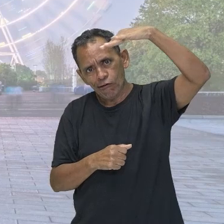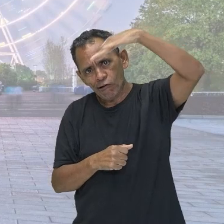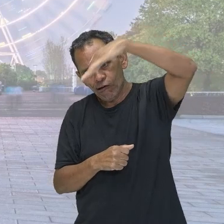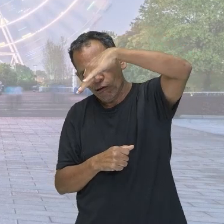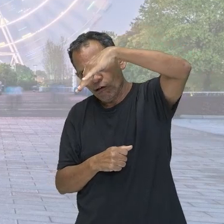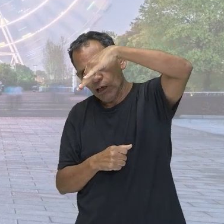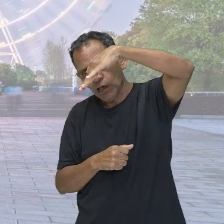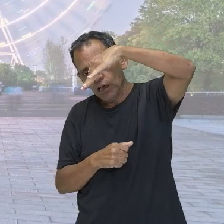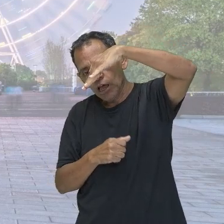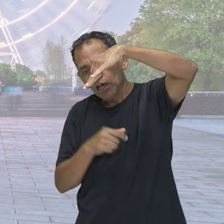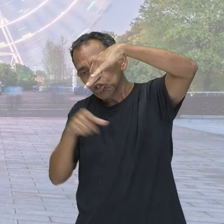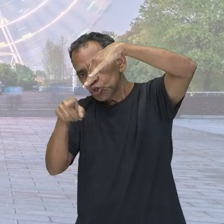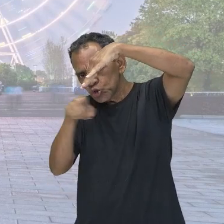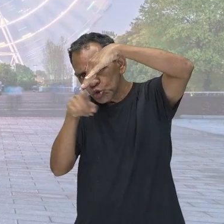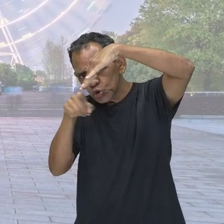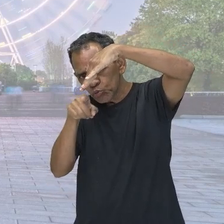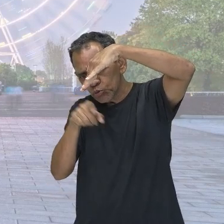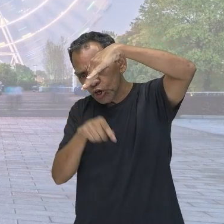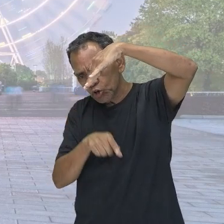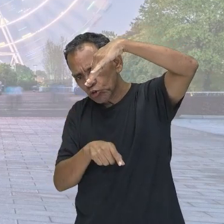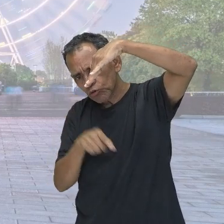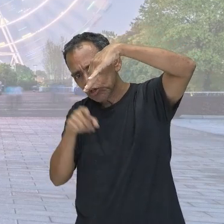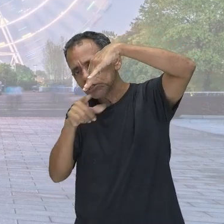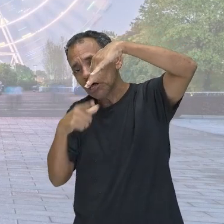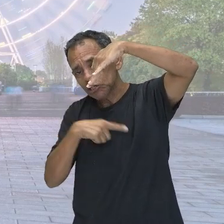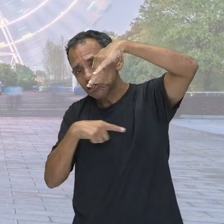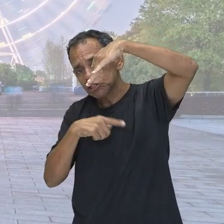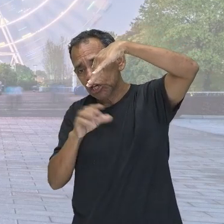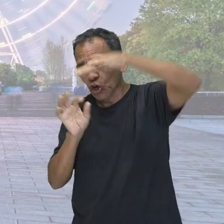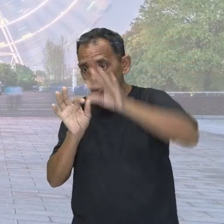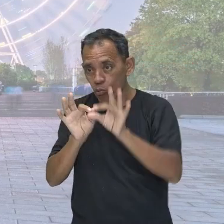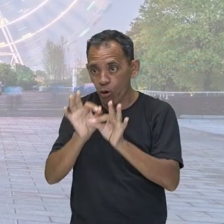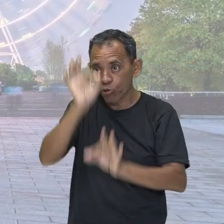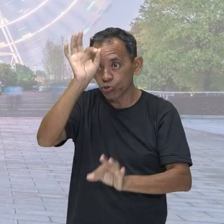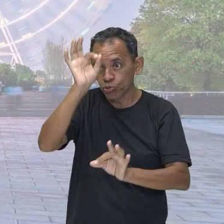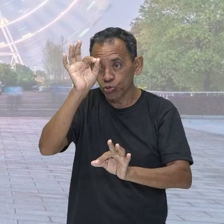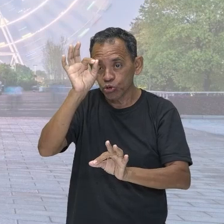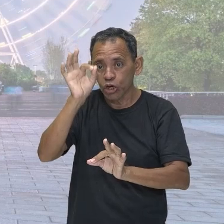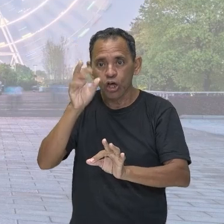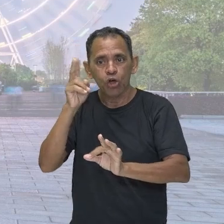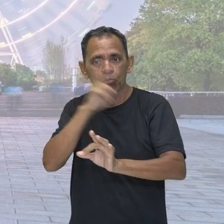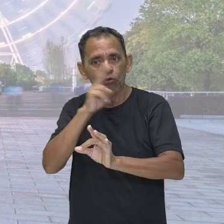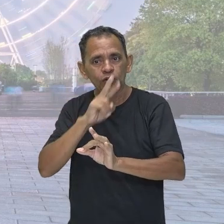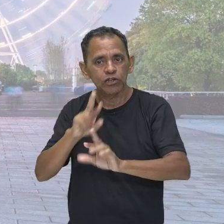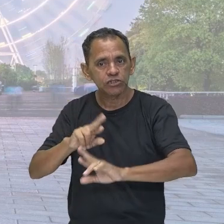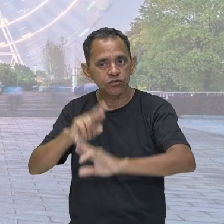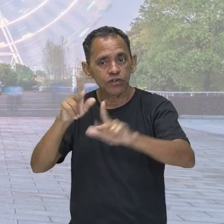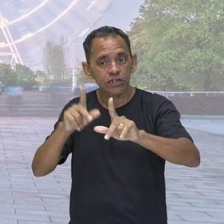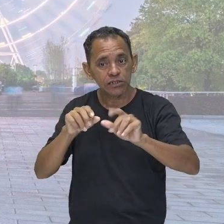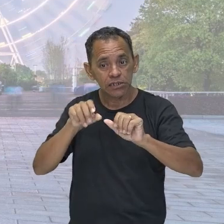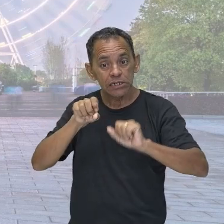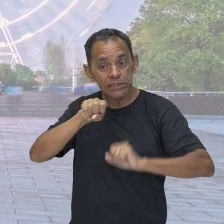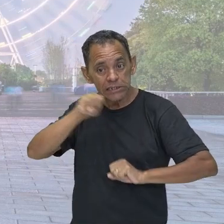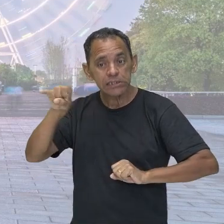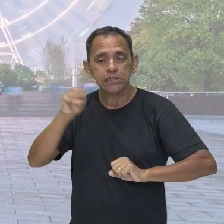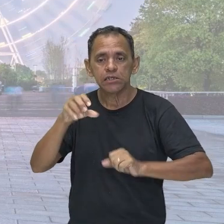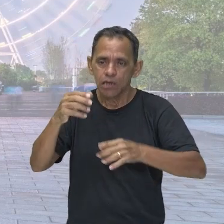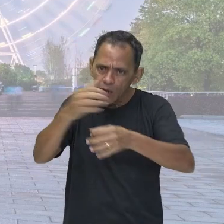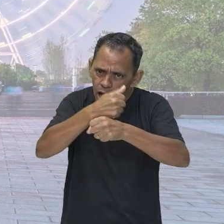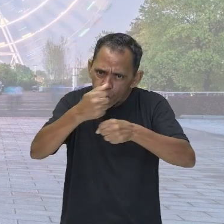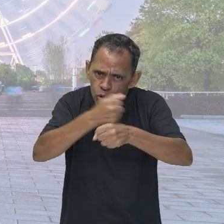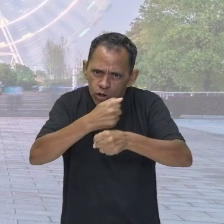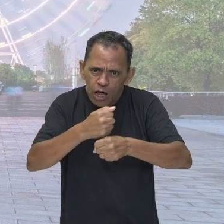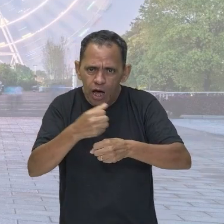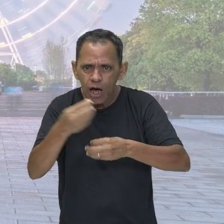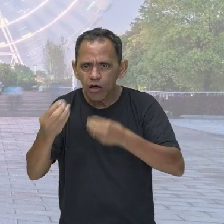solo e ele tem uma certa velocidade, não é verdade? Se eu calcular a energia cinética dele e a energia potencial